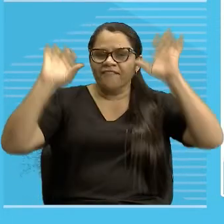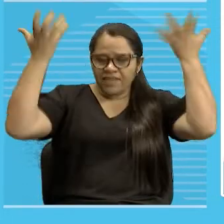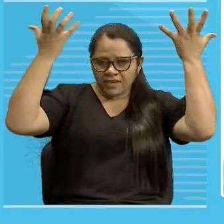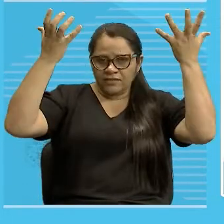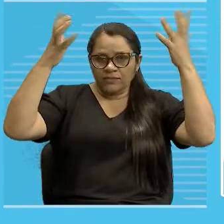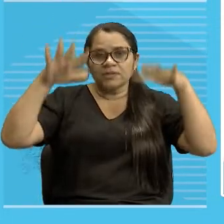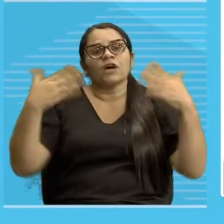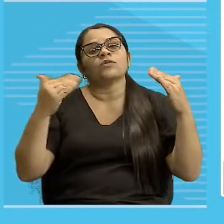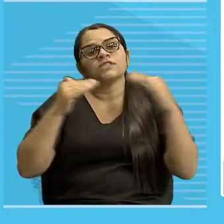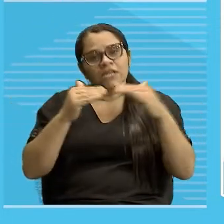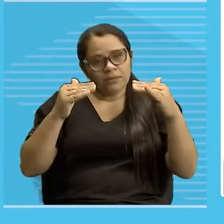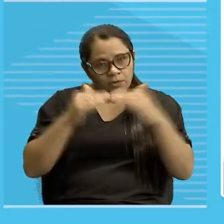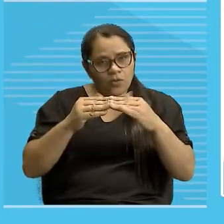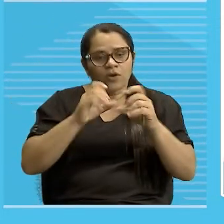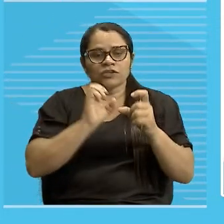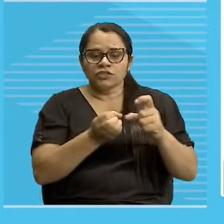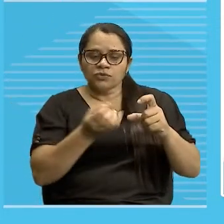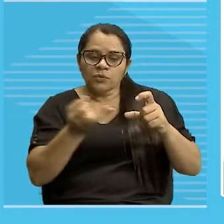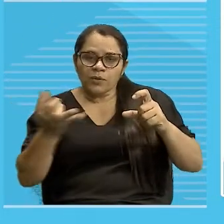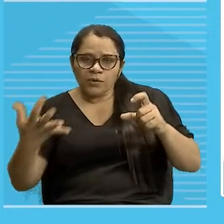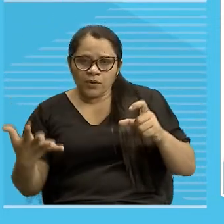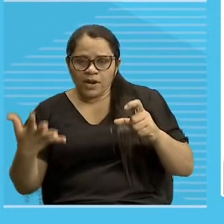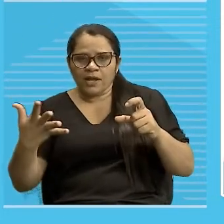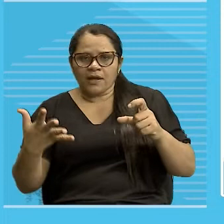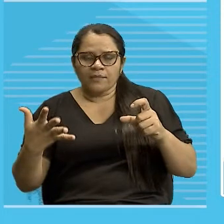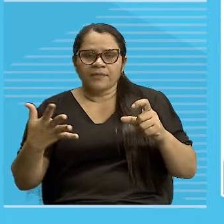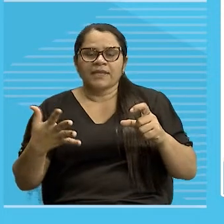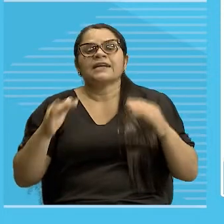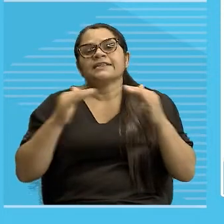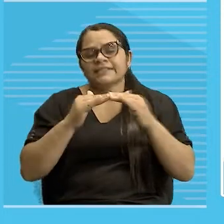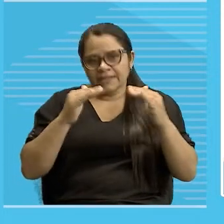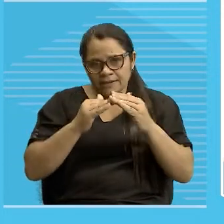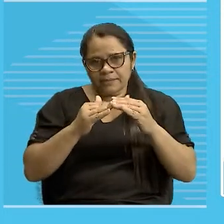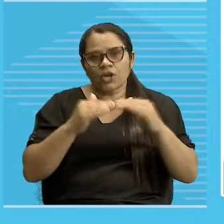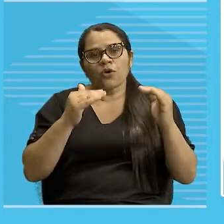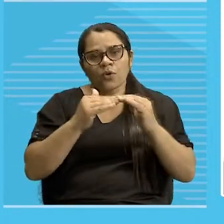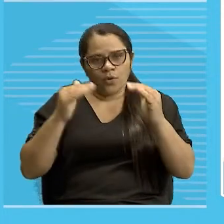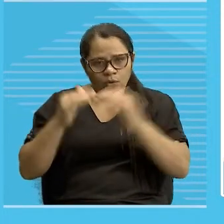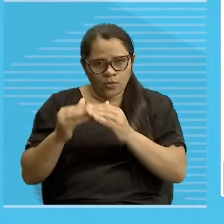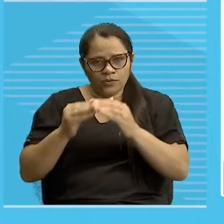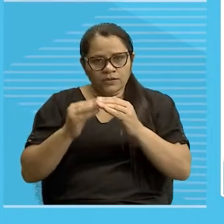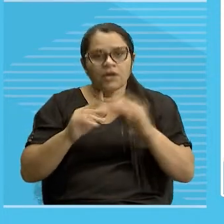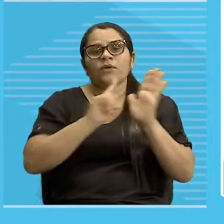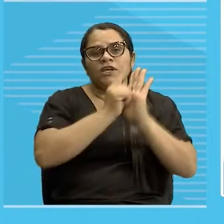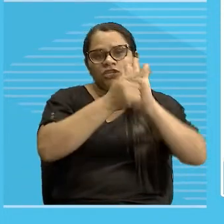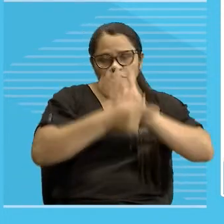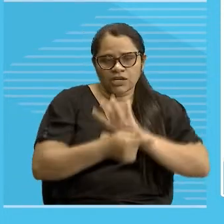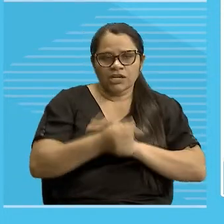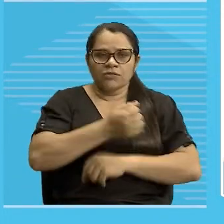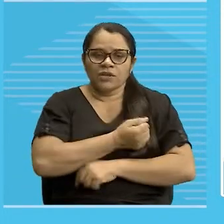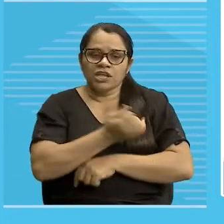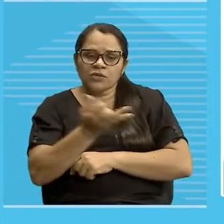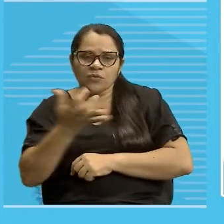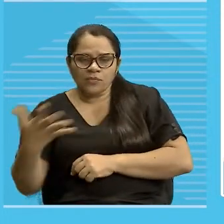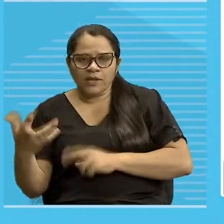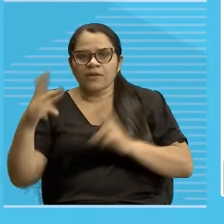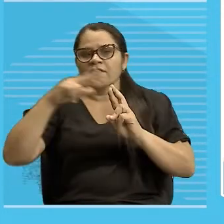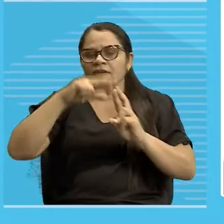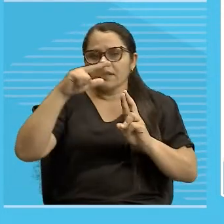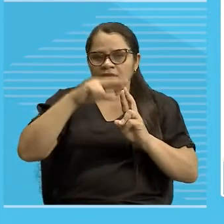Então, aqueles pronomes que vão variar, vão concordar em gênero e número, tá? Com o substantivo a que se refere.